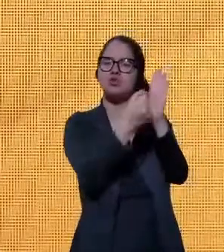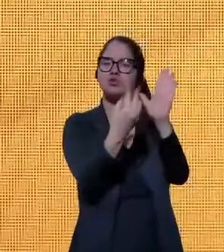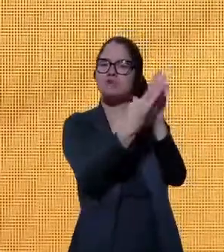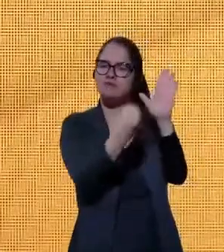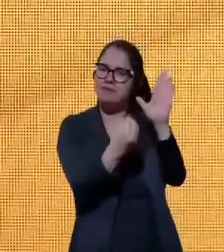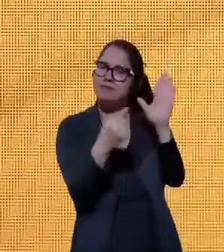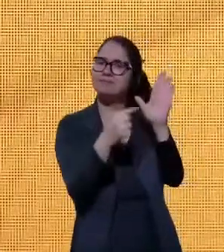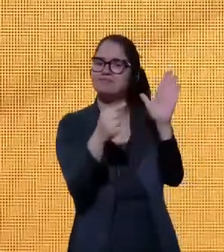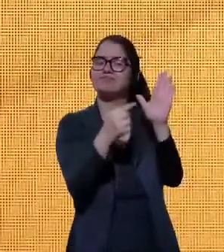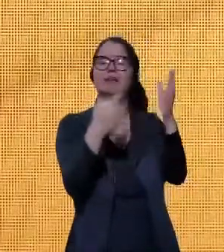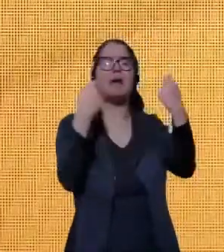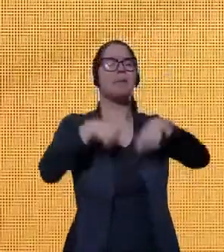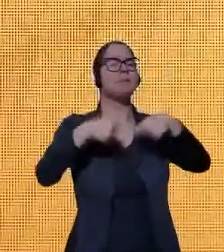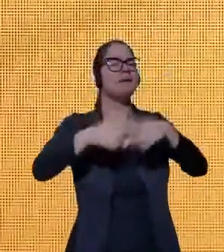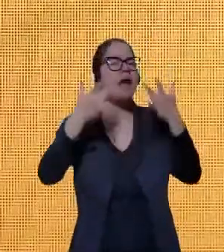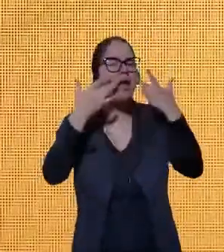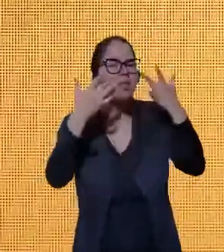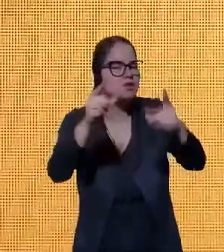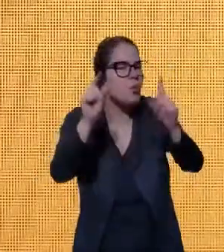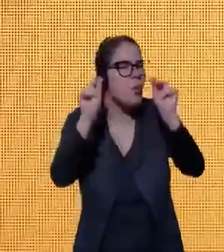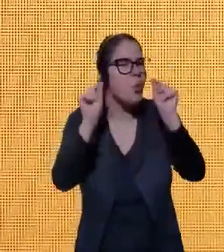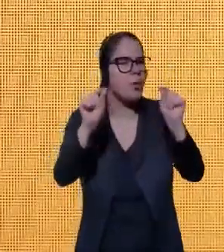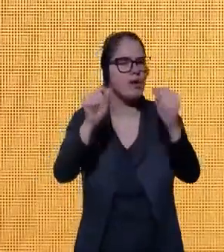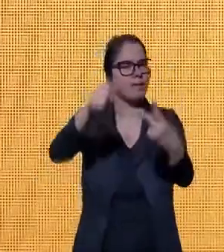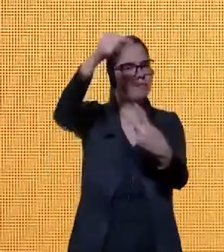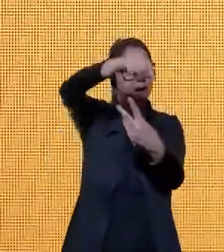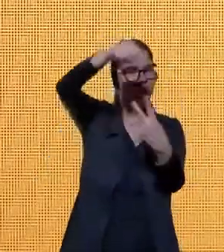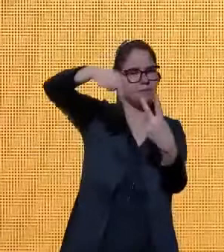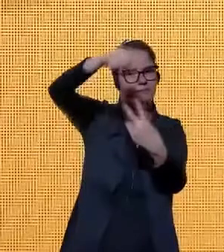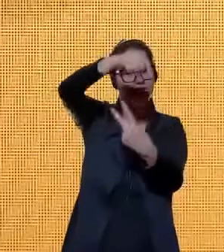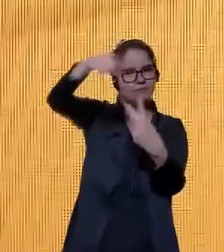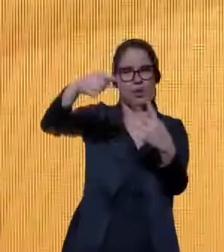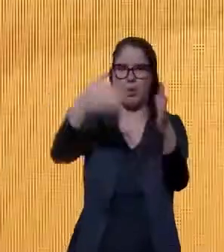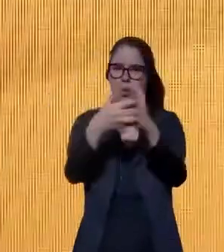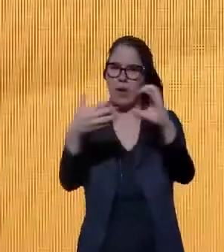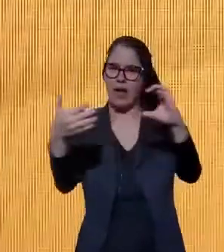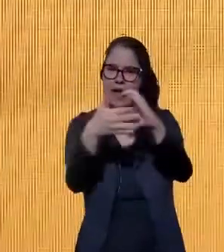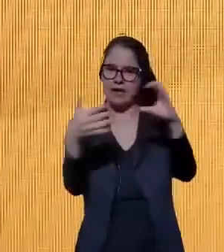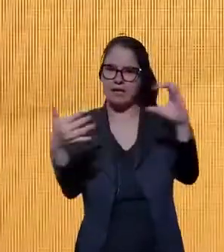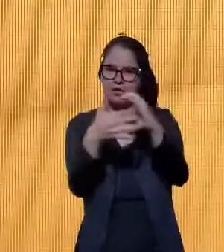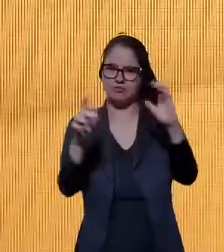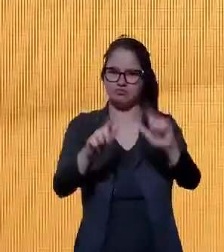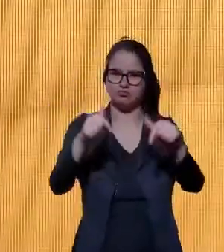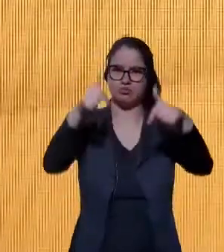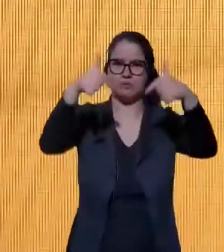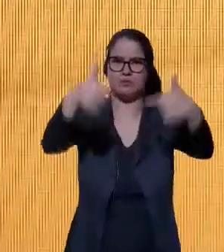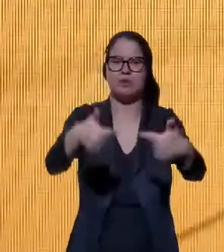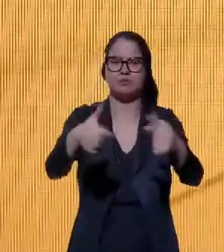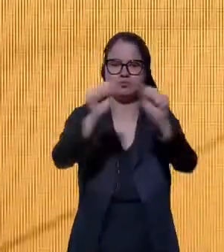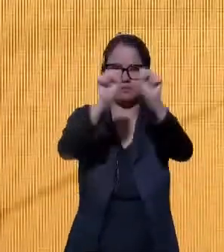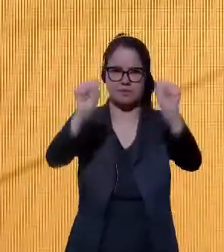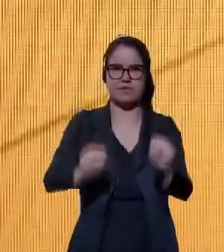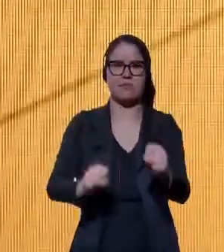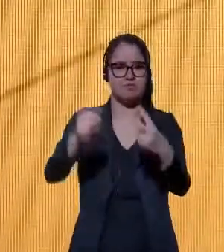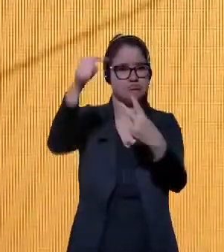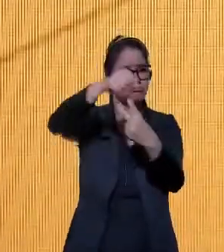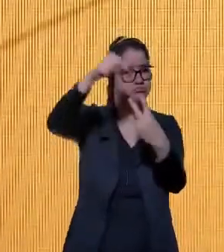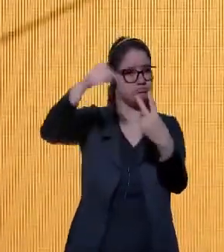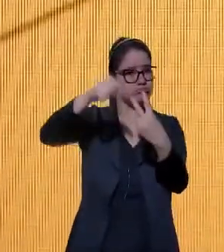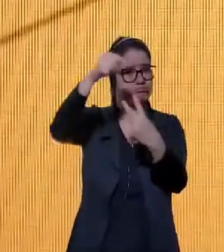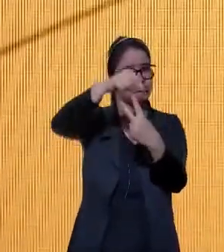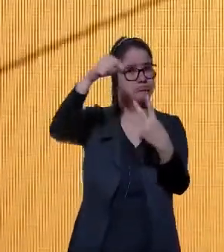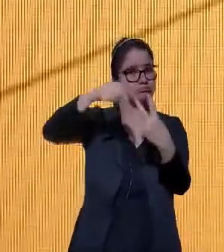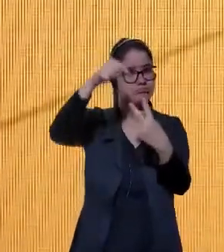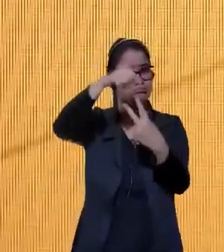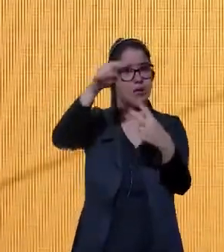é preciso levar em consideração duas características da atuação do sistema que o coloca em